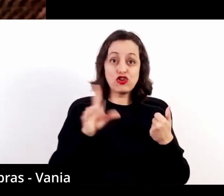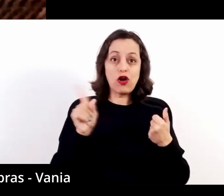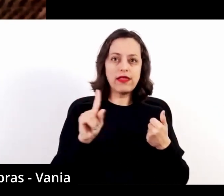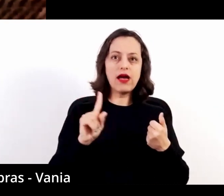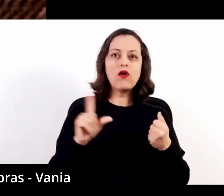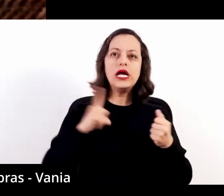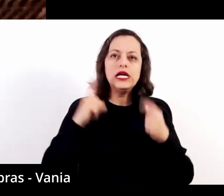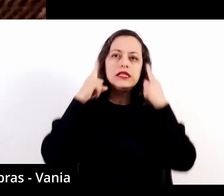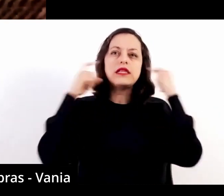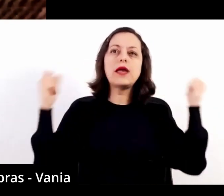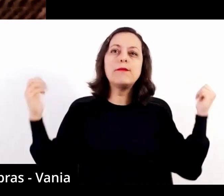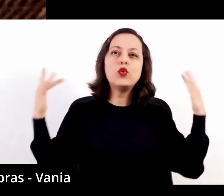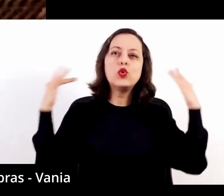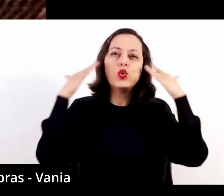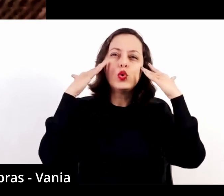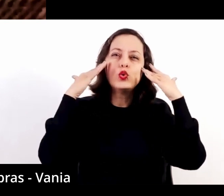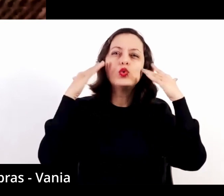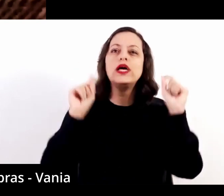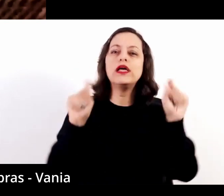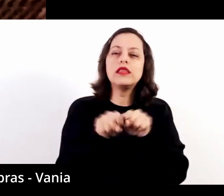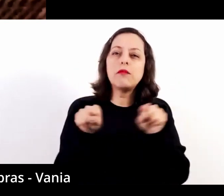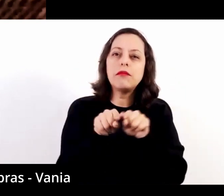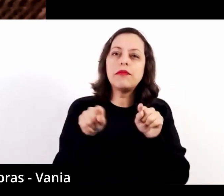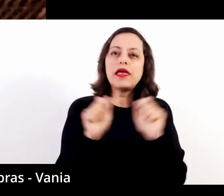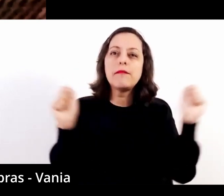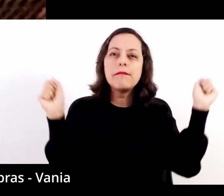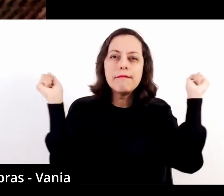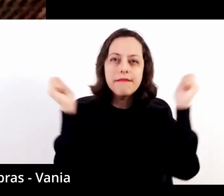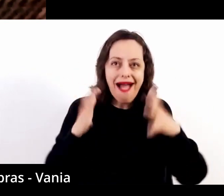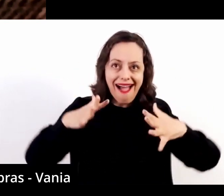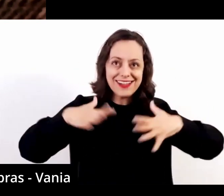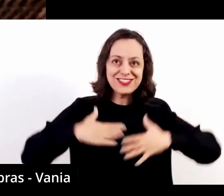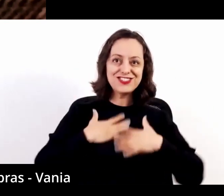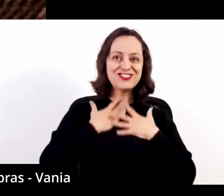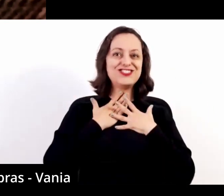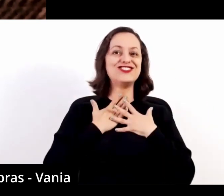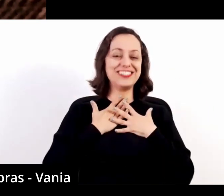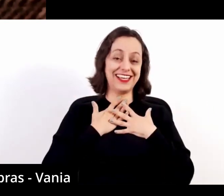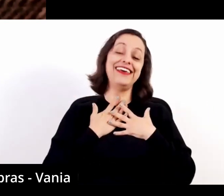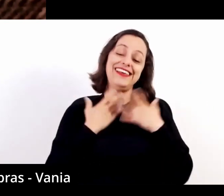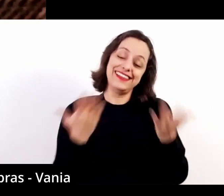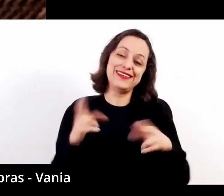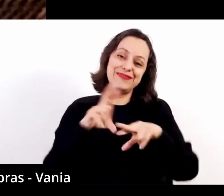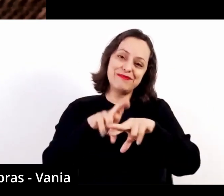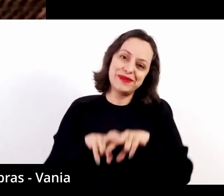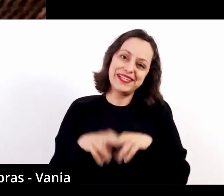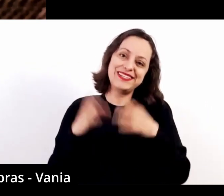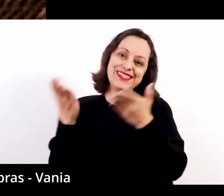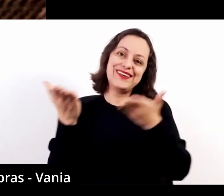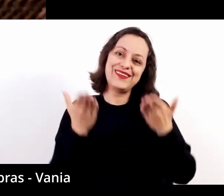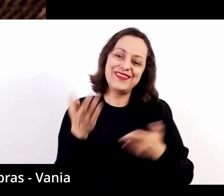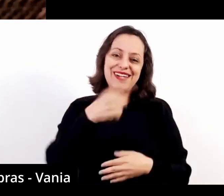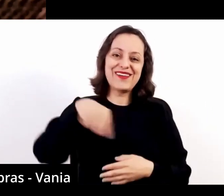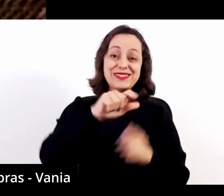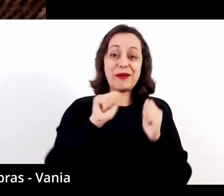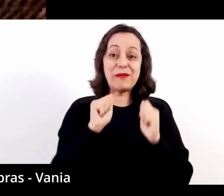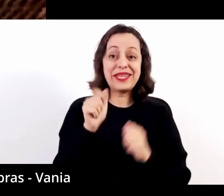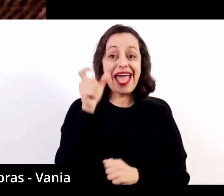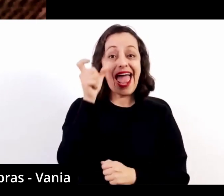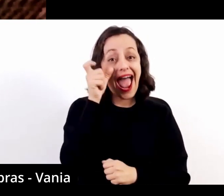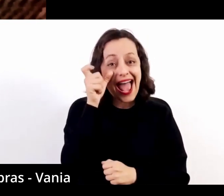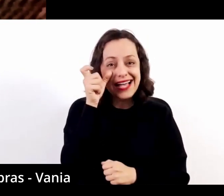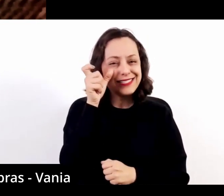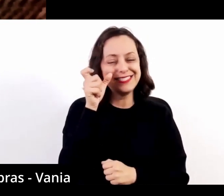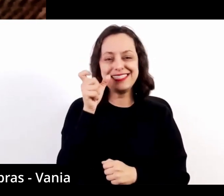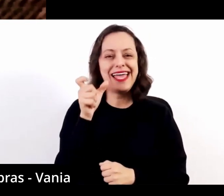musicalidade e dose de magia. Então, realmente, fica expresso o convite para quem puder assistir esses